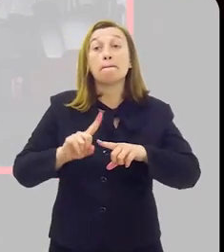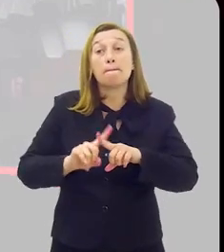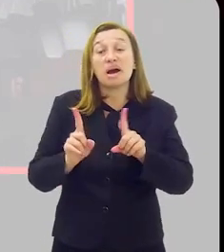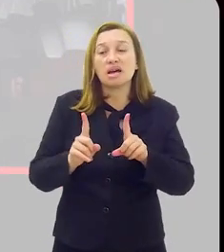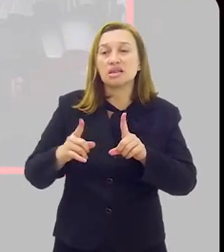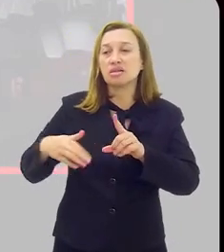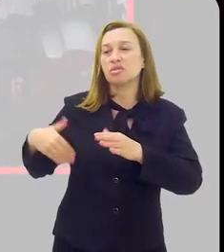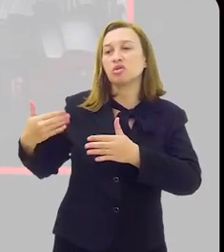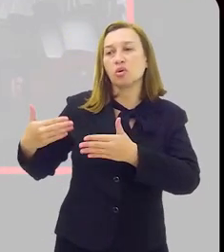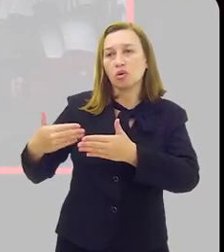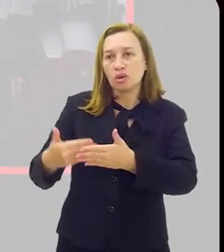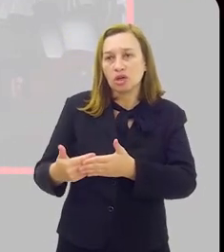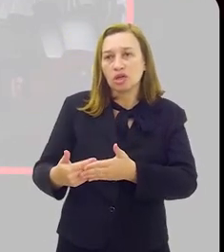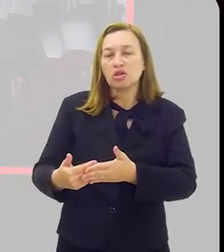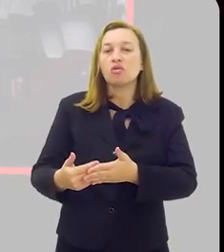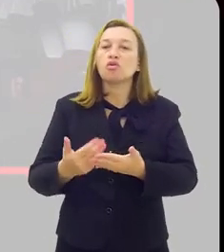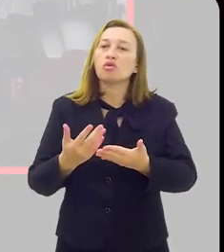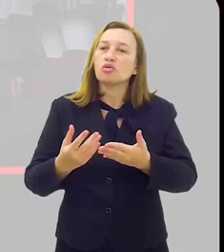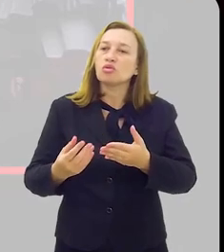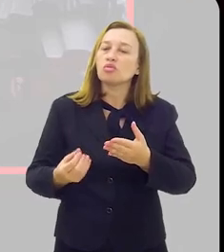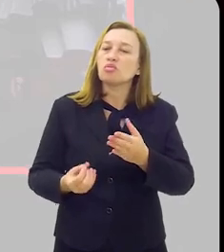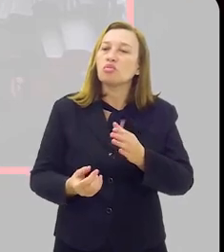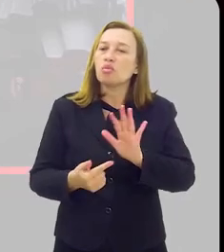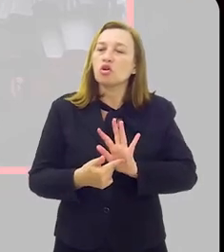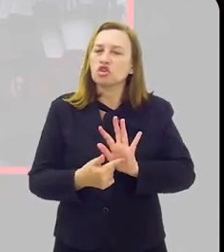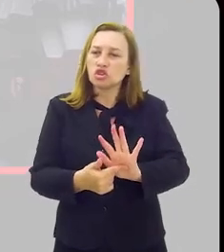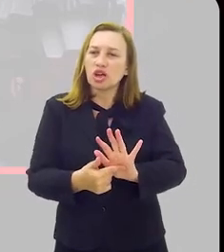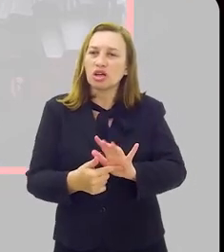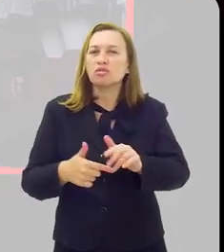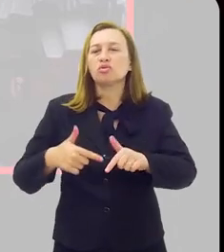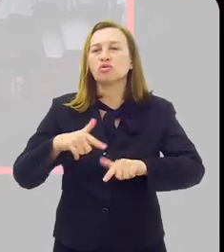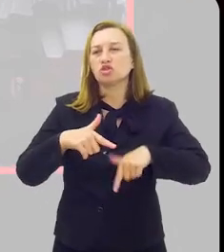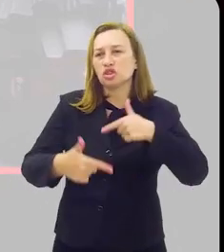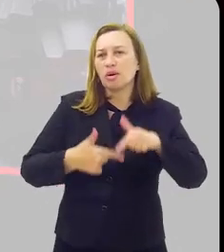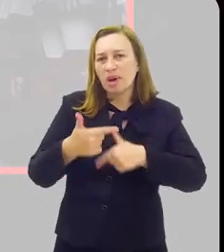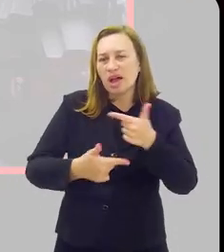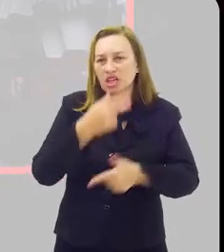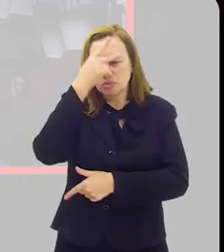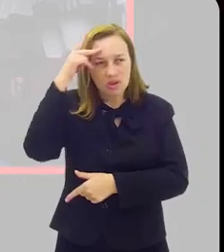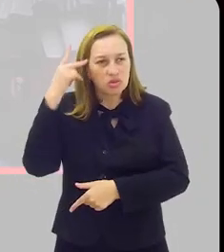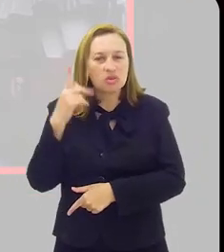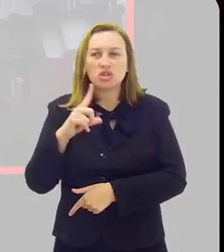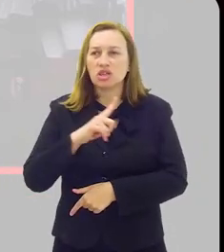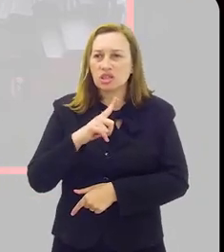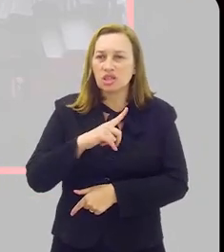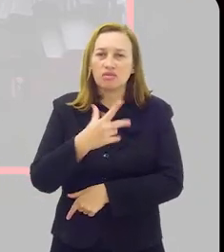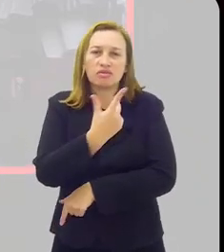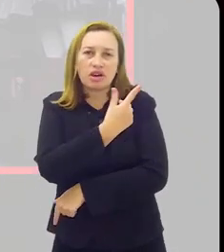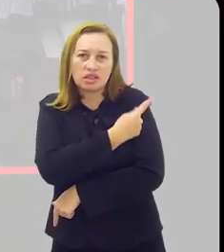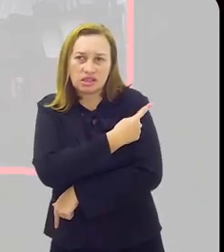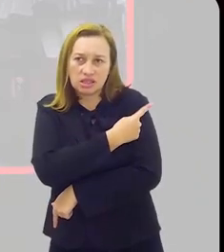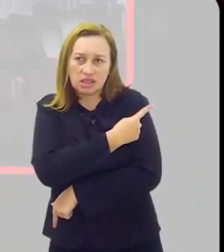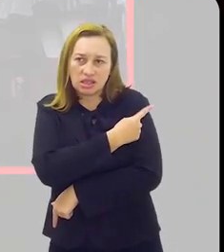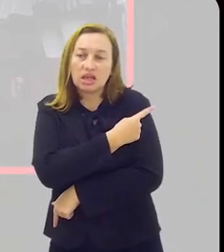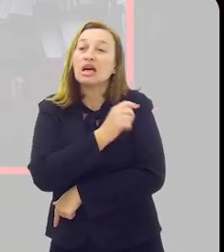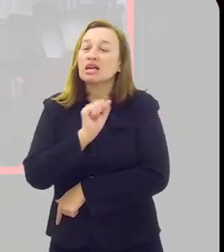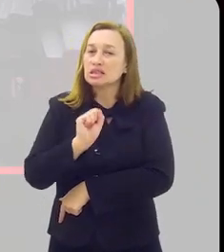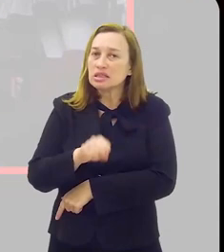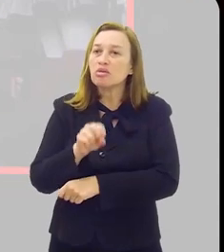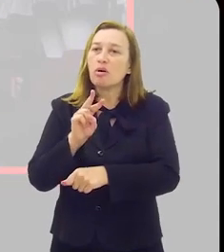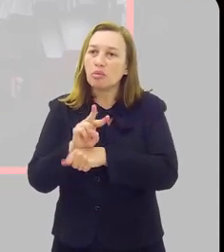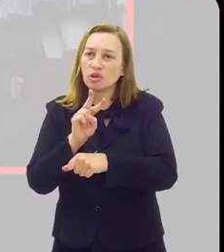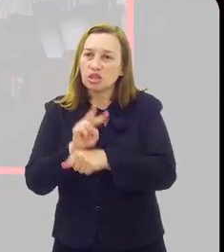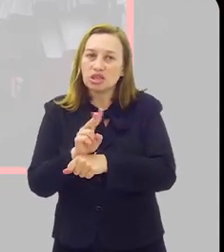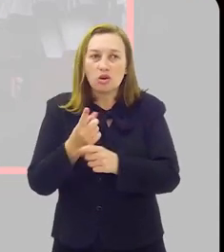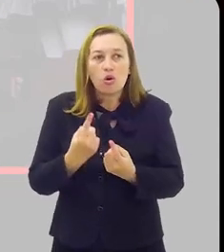começaram a ser publicados os trabalhos de que as pessoas que tinham tomado as doses de reforço, tinham sim